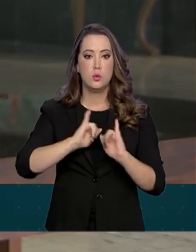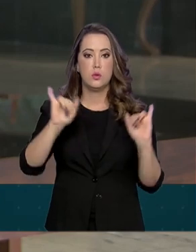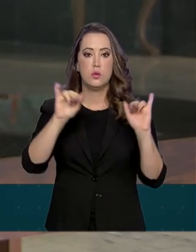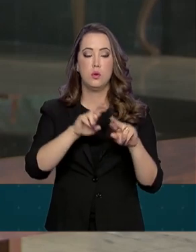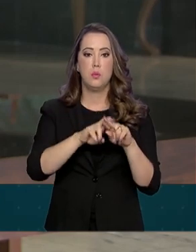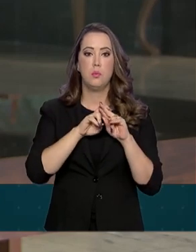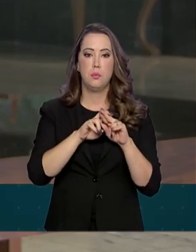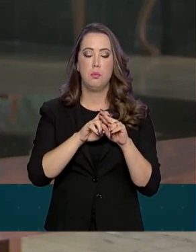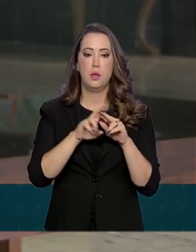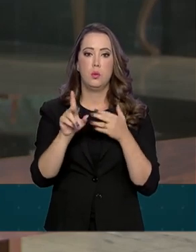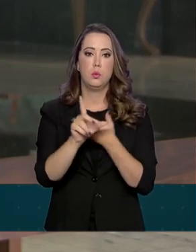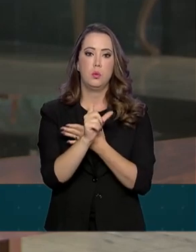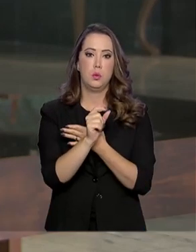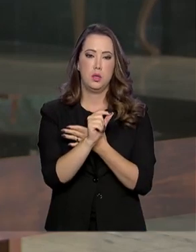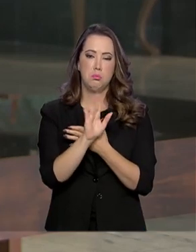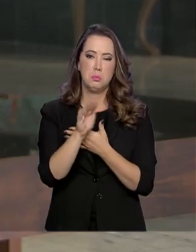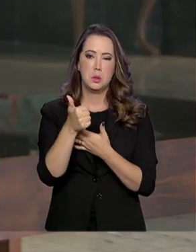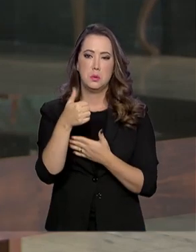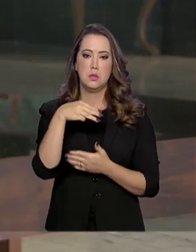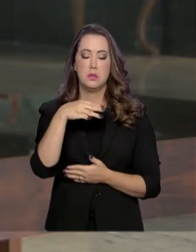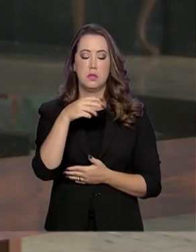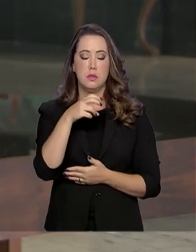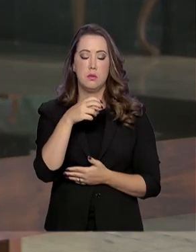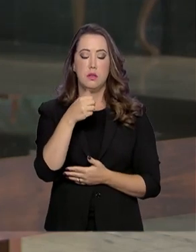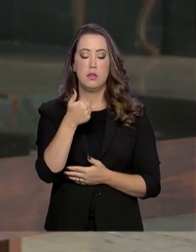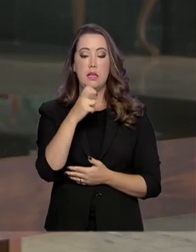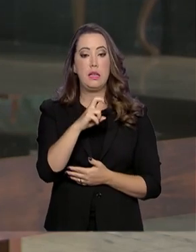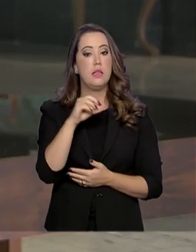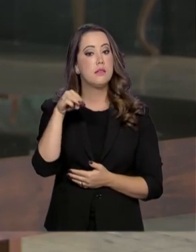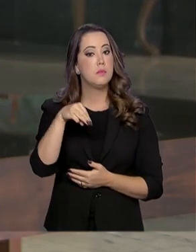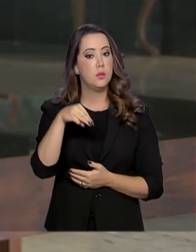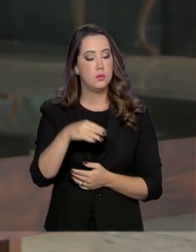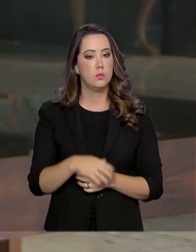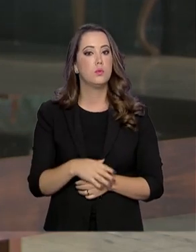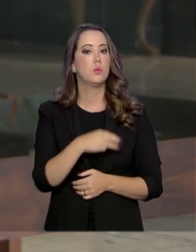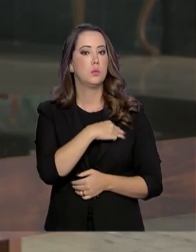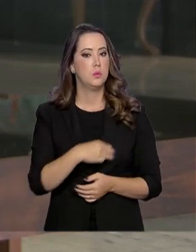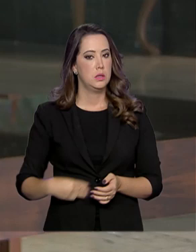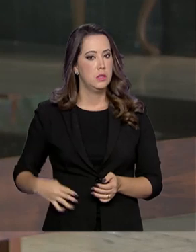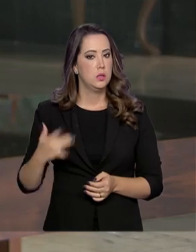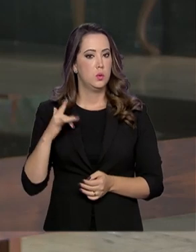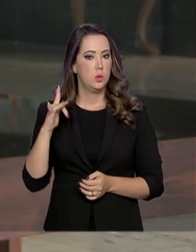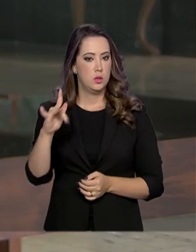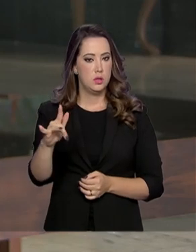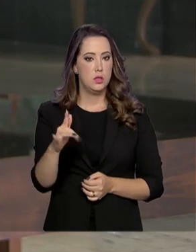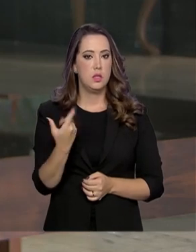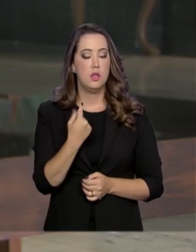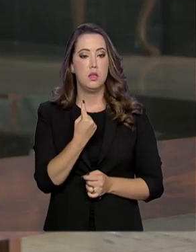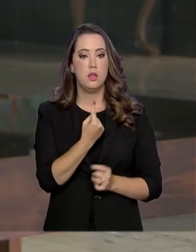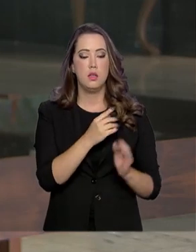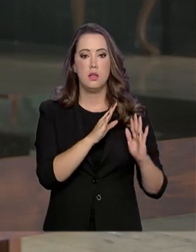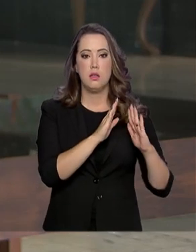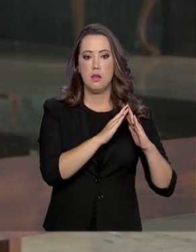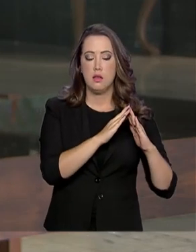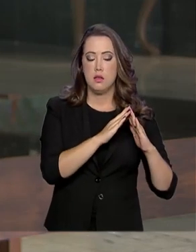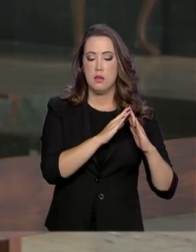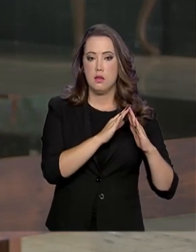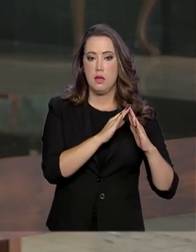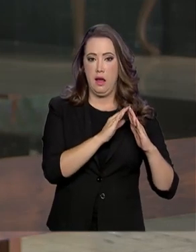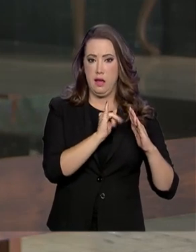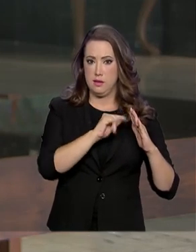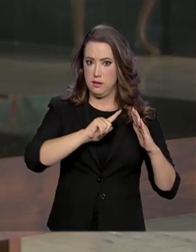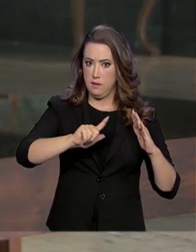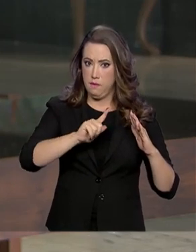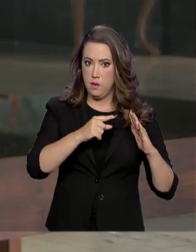pelo Twitter há cerca de 15 minutos. O ministro Onyx Lorenzoni deixa a Casa Civil e vai assumir o Ministério da Cidadania.